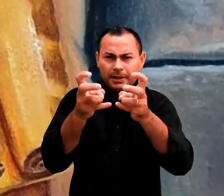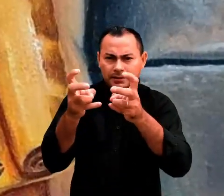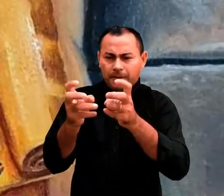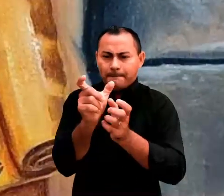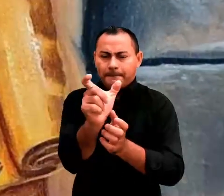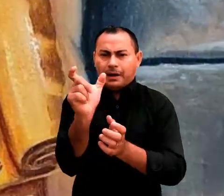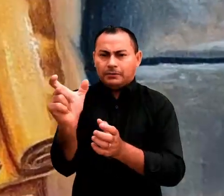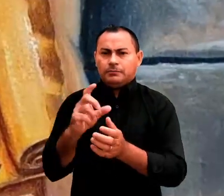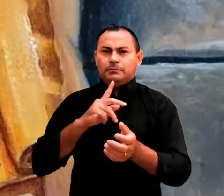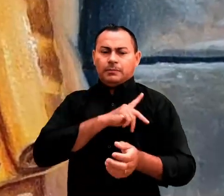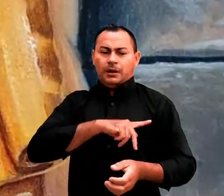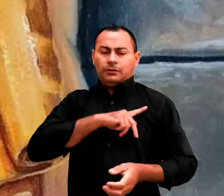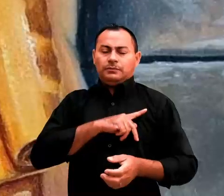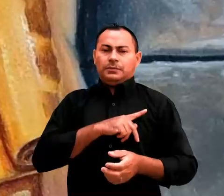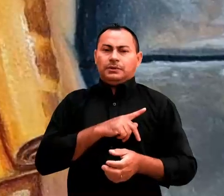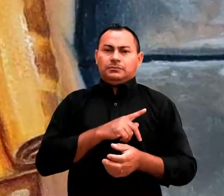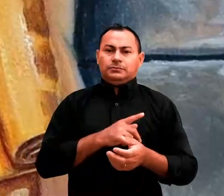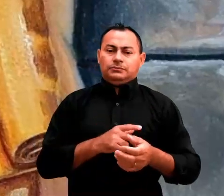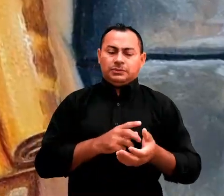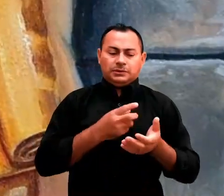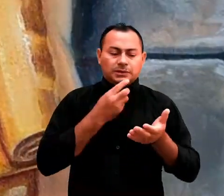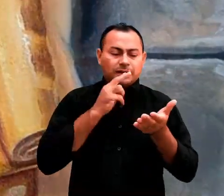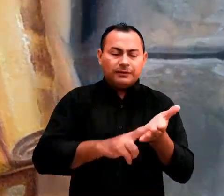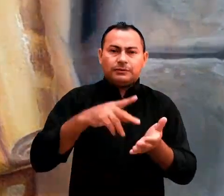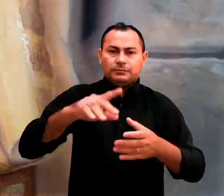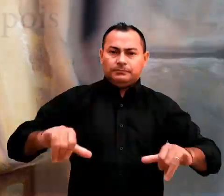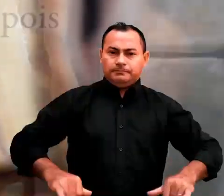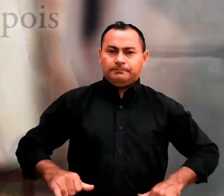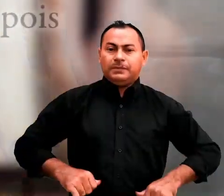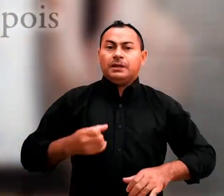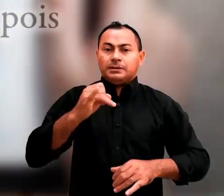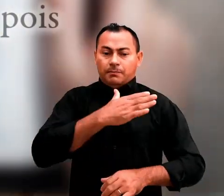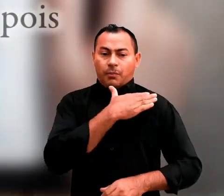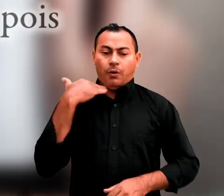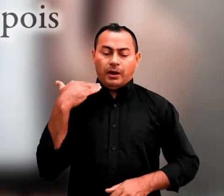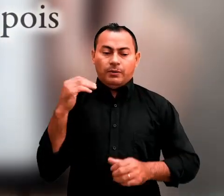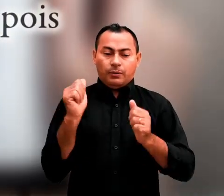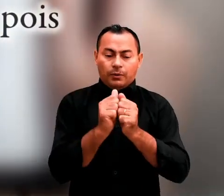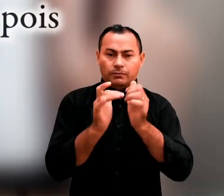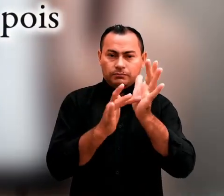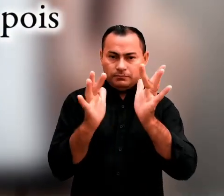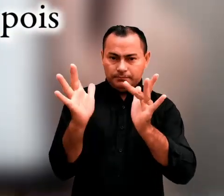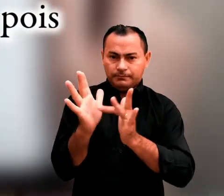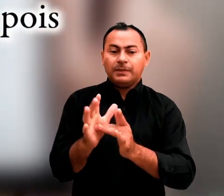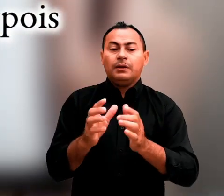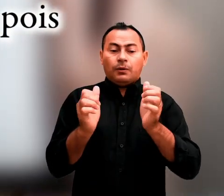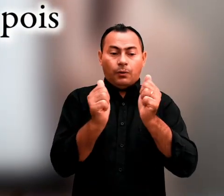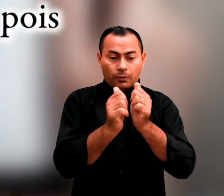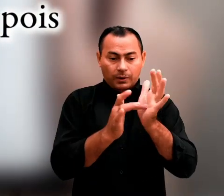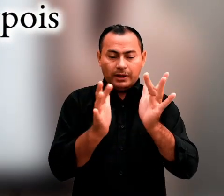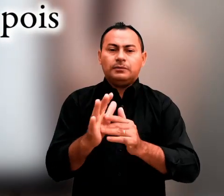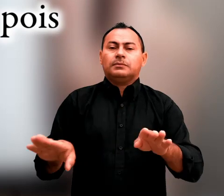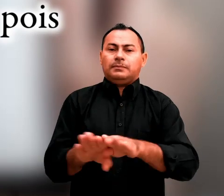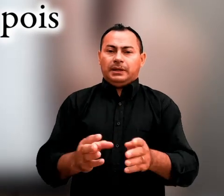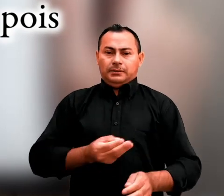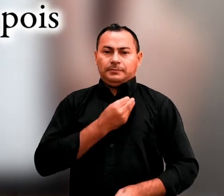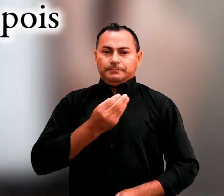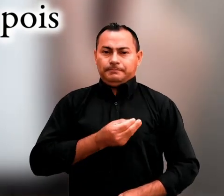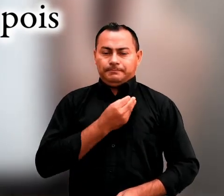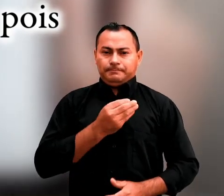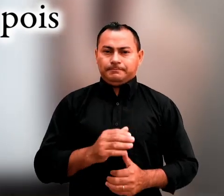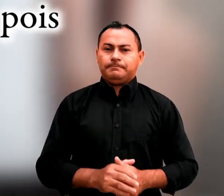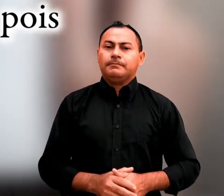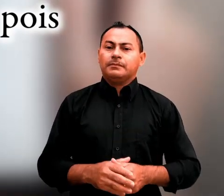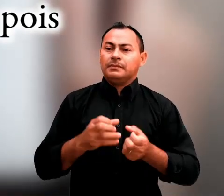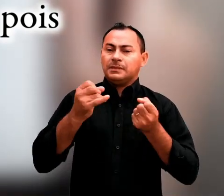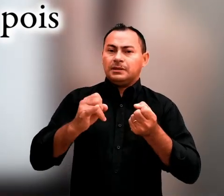Observe as palavras que Paulo escreveu em seu sofrimento. Se morremos com ele, com ele também viveremos.